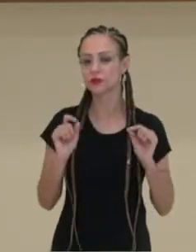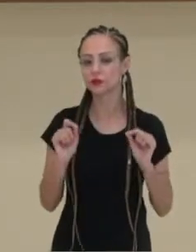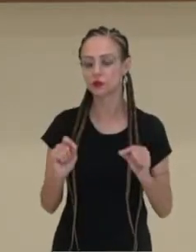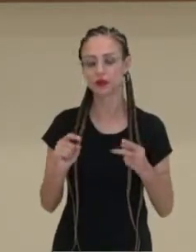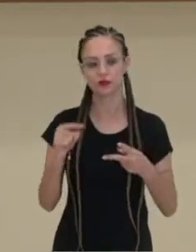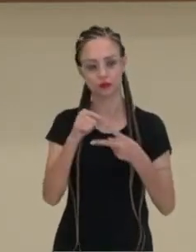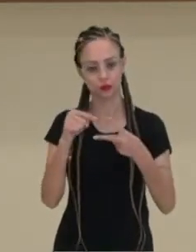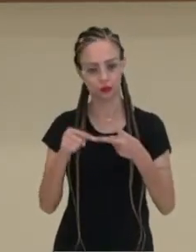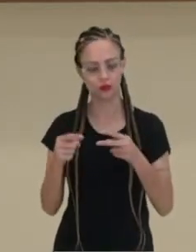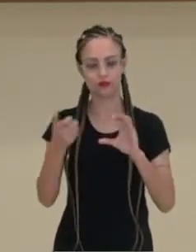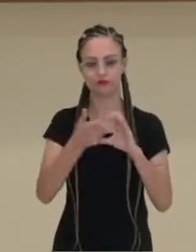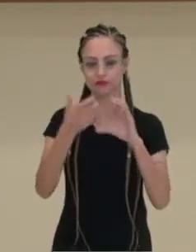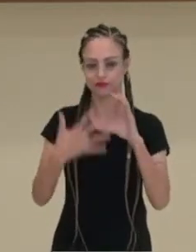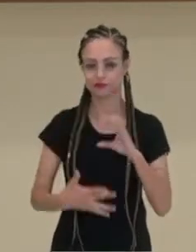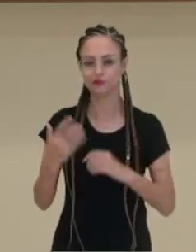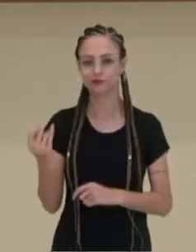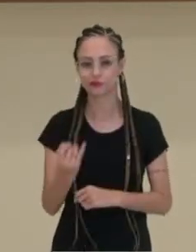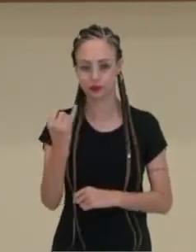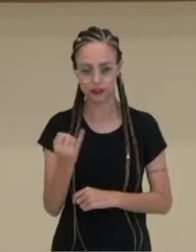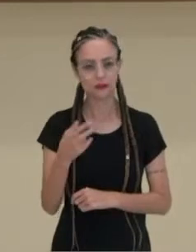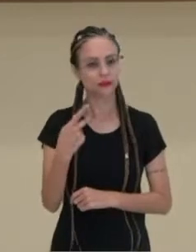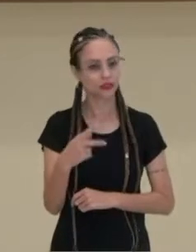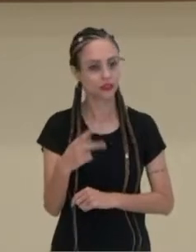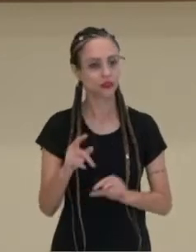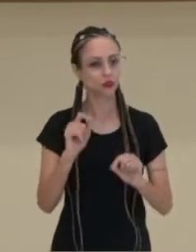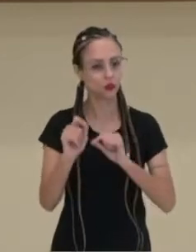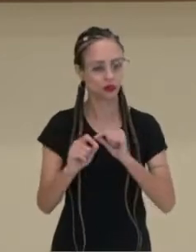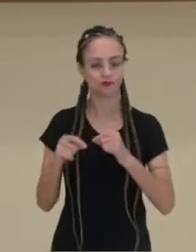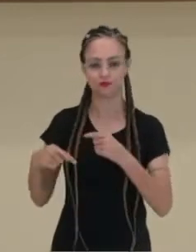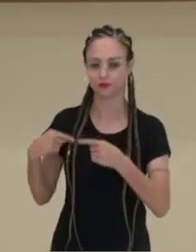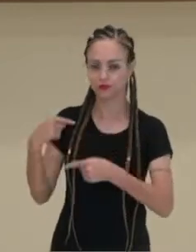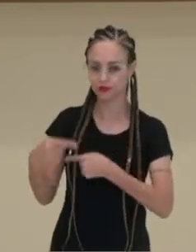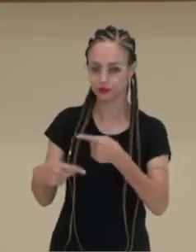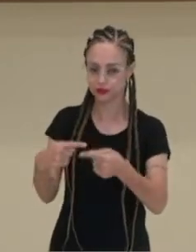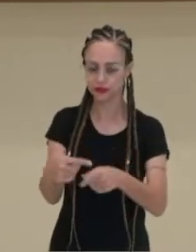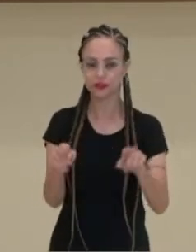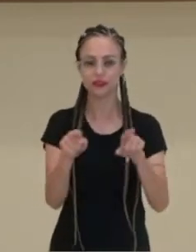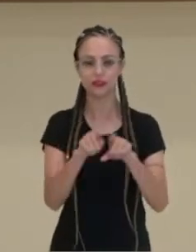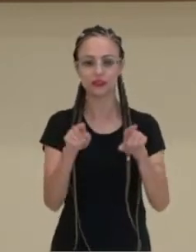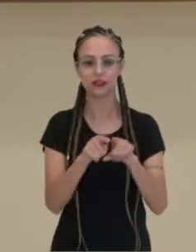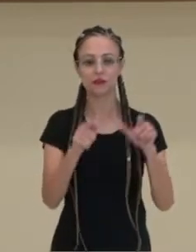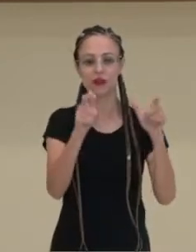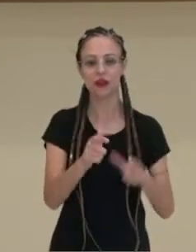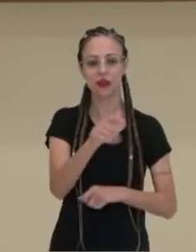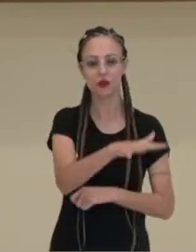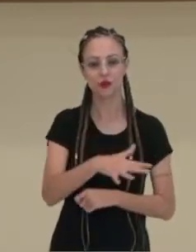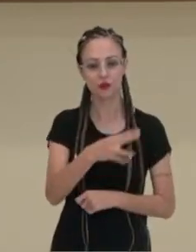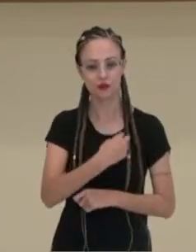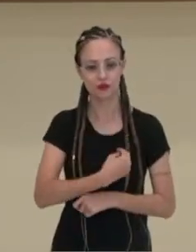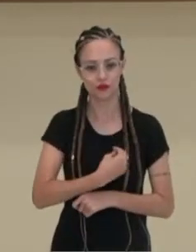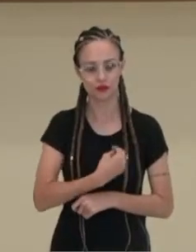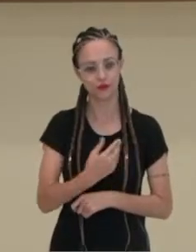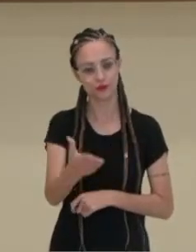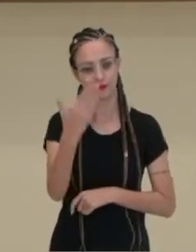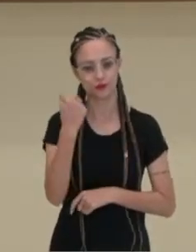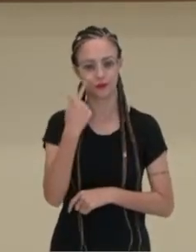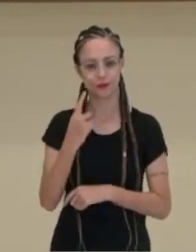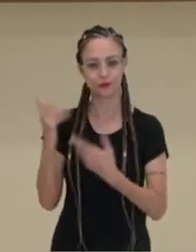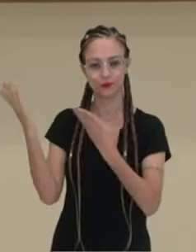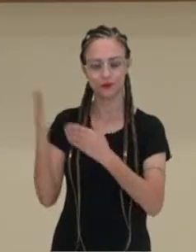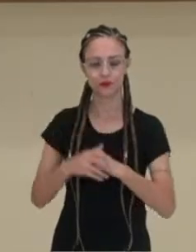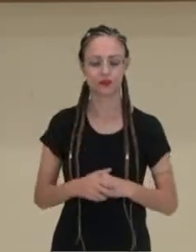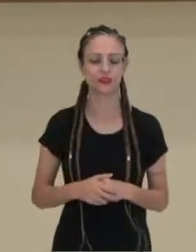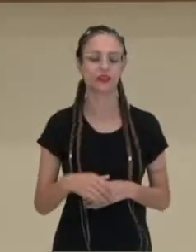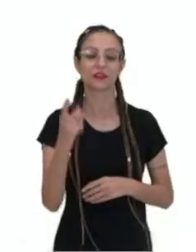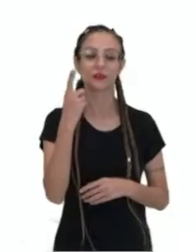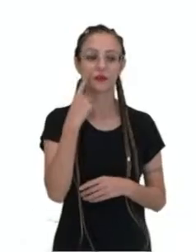duas características importantes deles, a reprodução e o habitat. Bora lá comigo conferir. Vamos